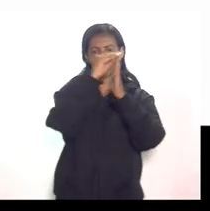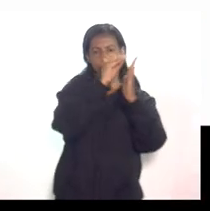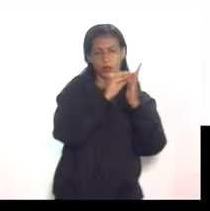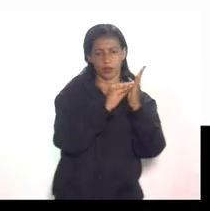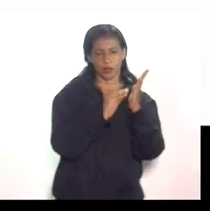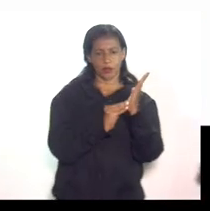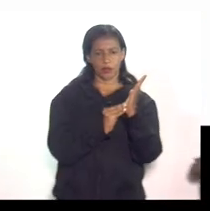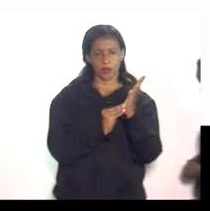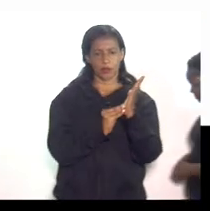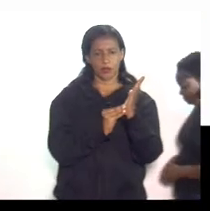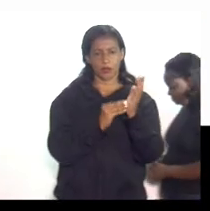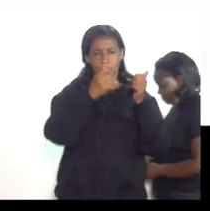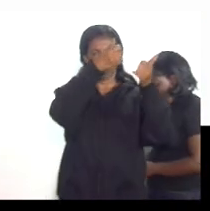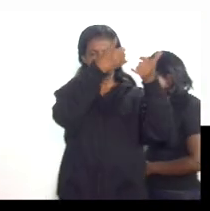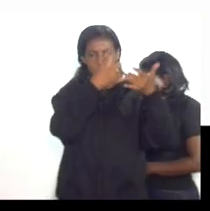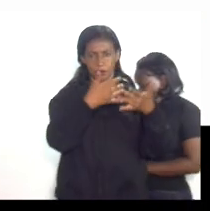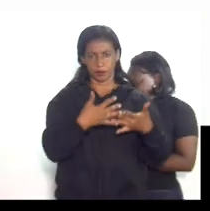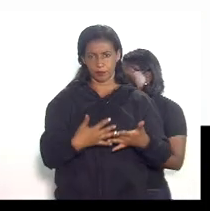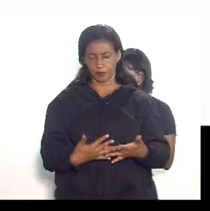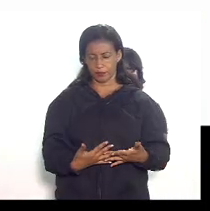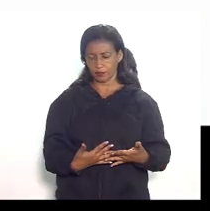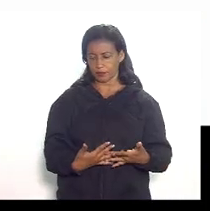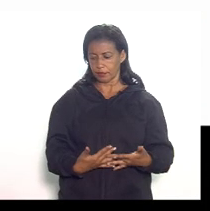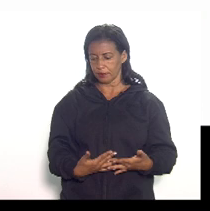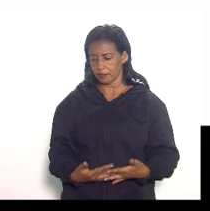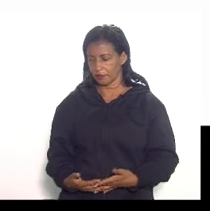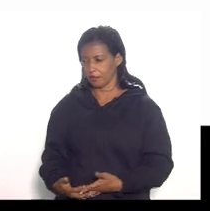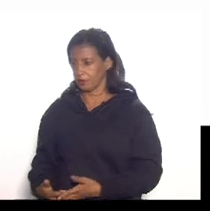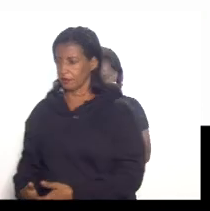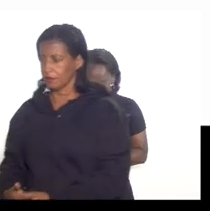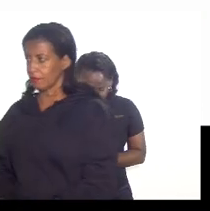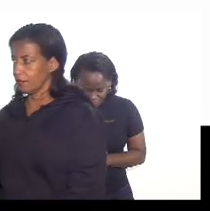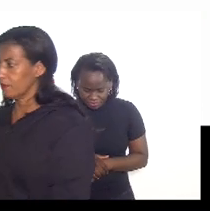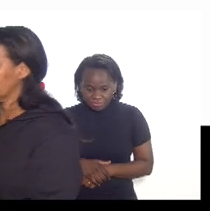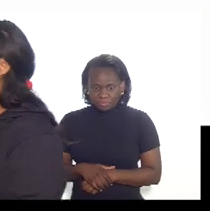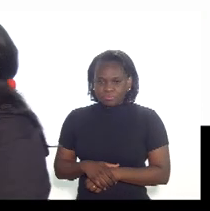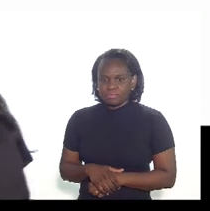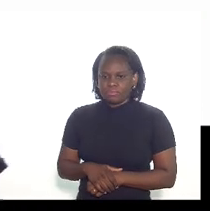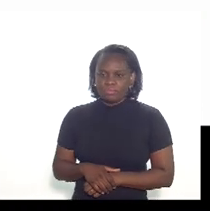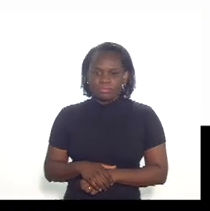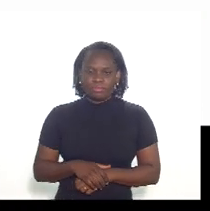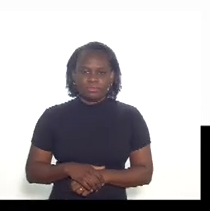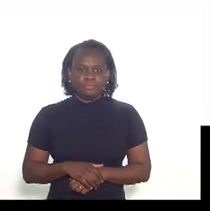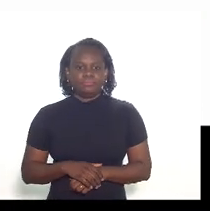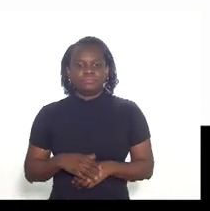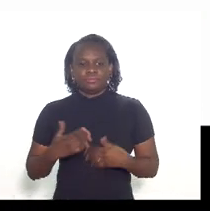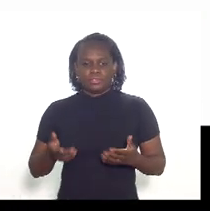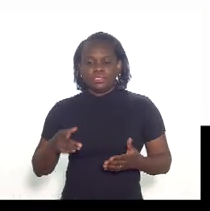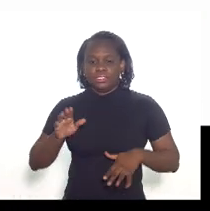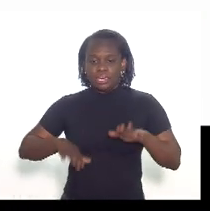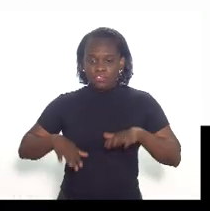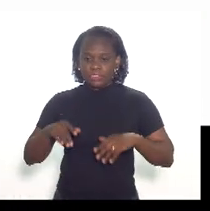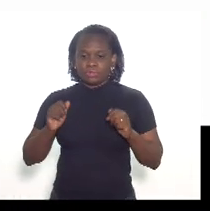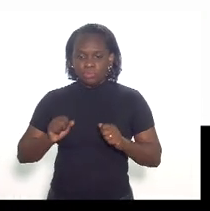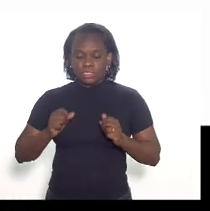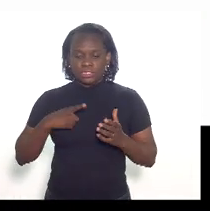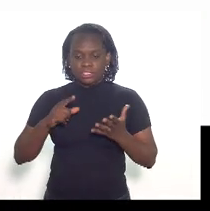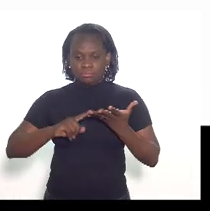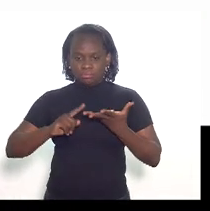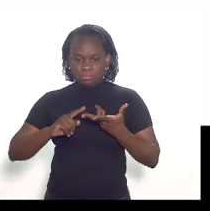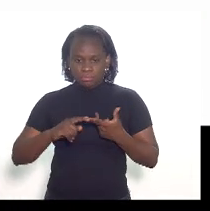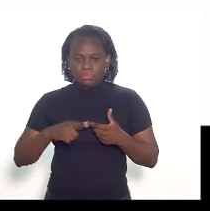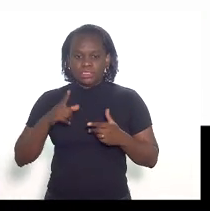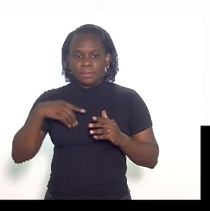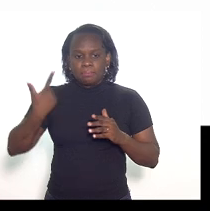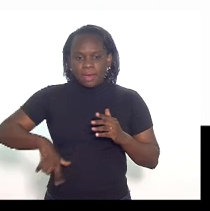discriminados talvez seja o item do DAP com mais discriminações e